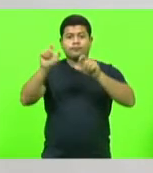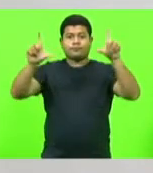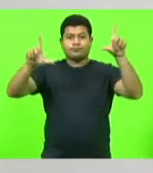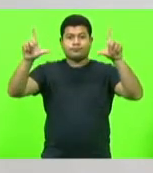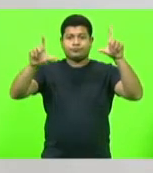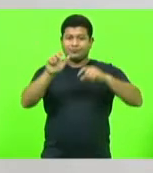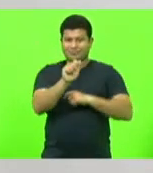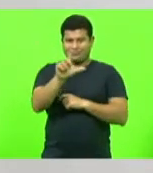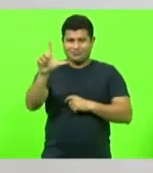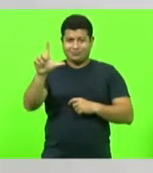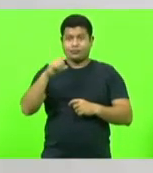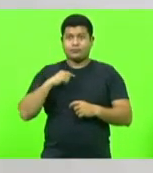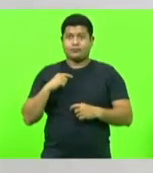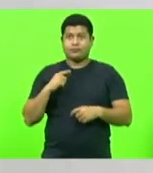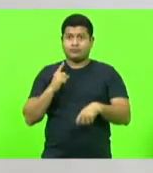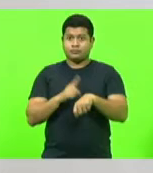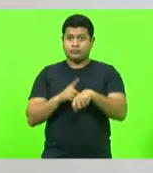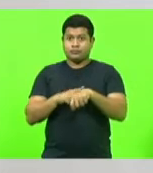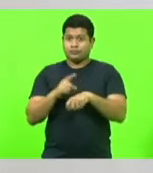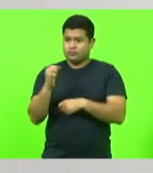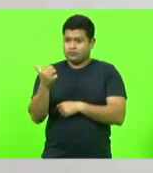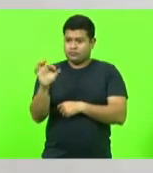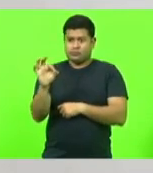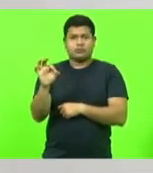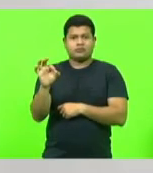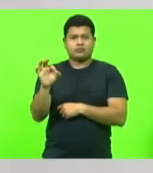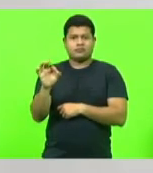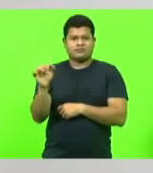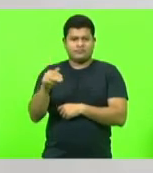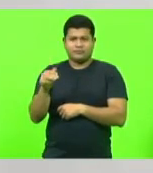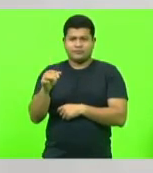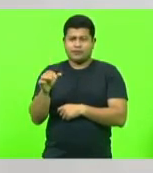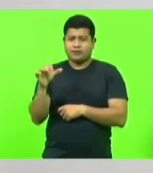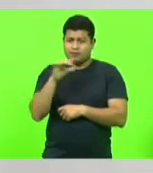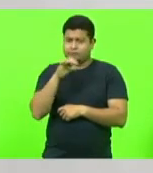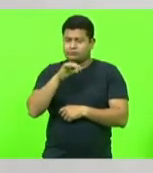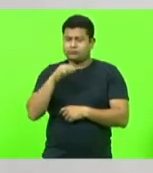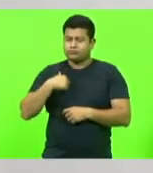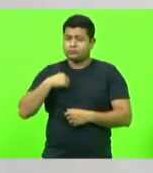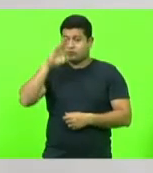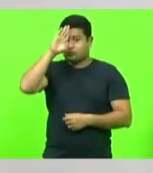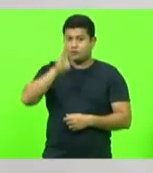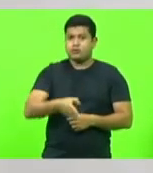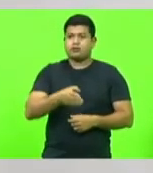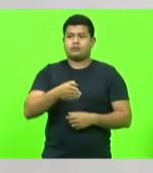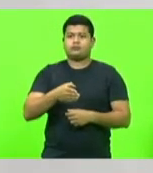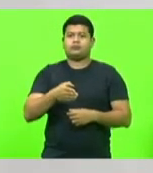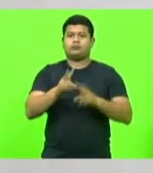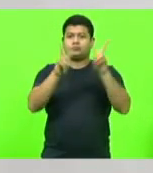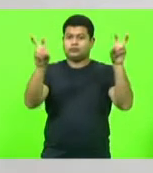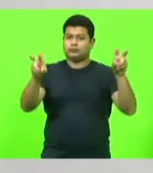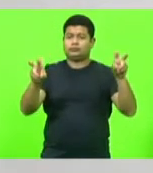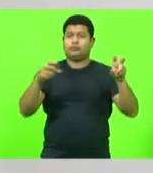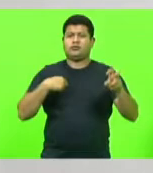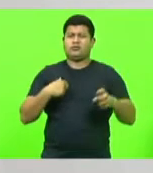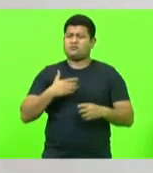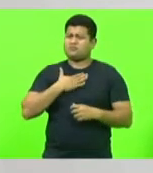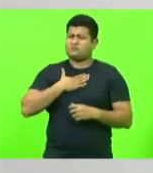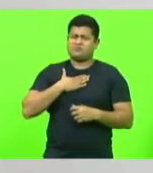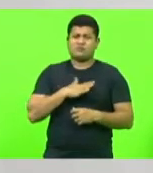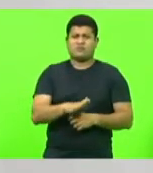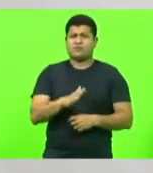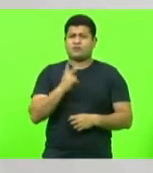Devido ao tempo, vamos pegar esse boi direto pelo chifre. eu não gosto muito de abordar questões de nível